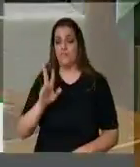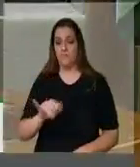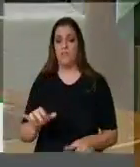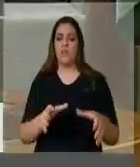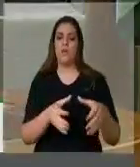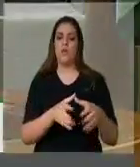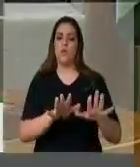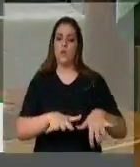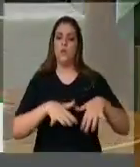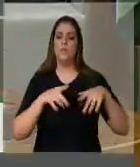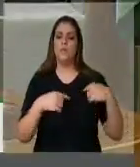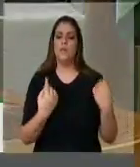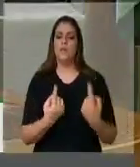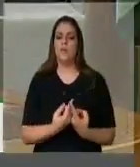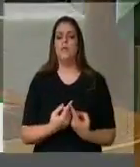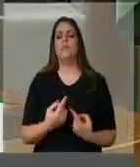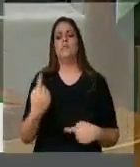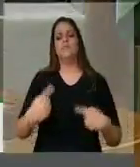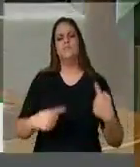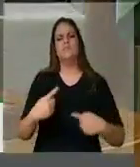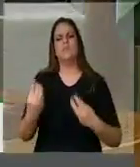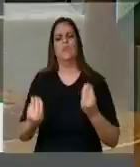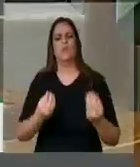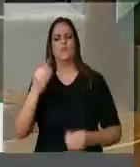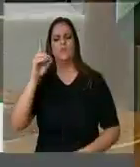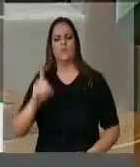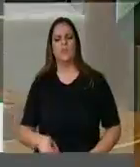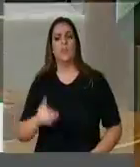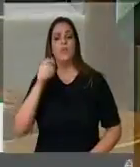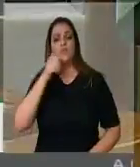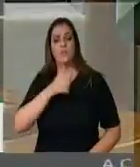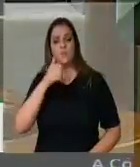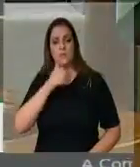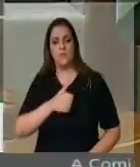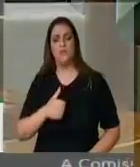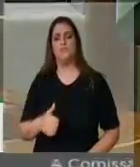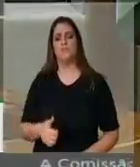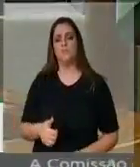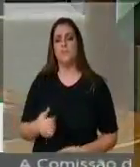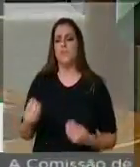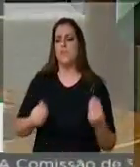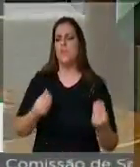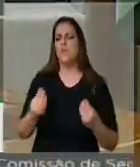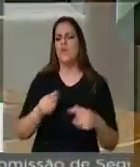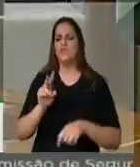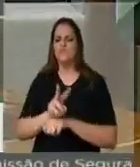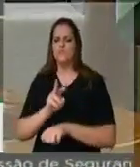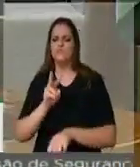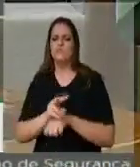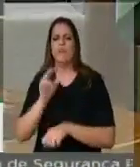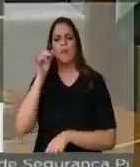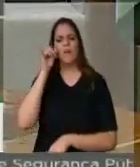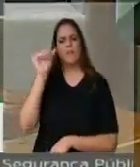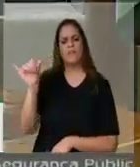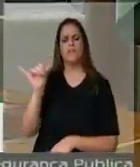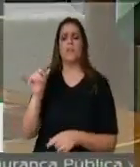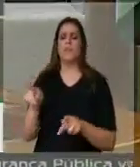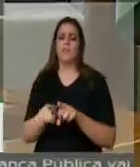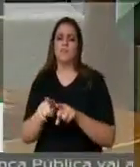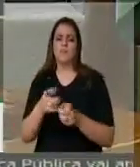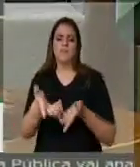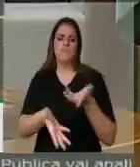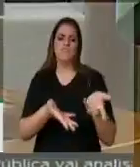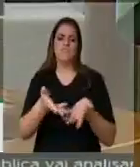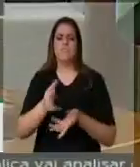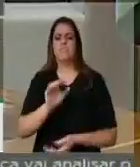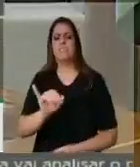em conjunto com a Comissão de Legislação Participativa e medidas reparadoras e de atenção psicossocial às mulheres